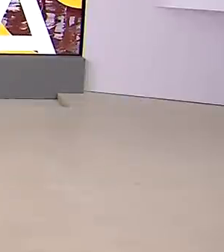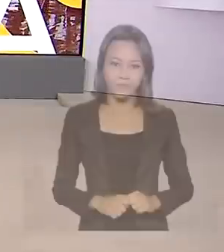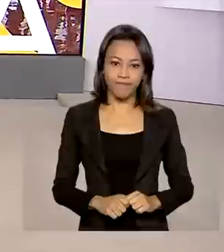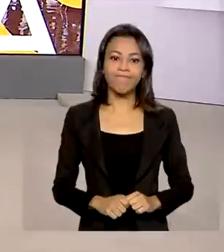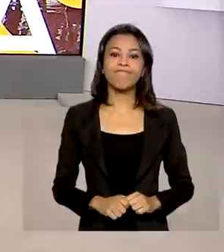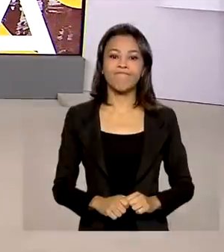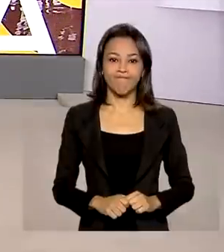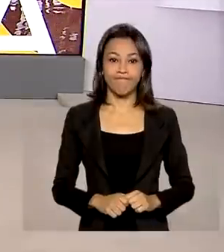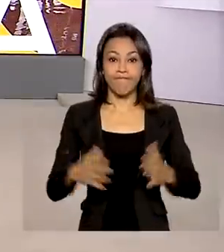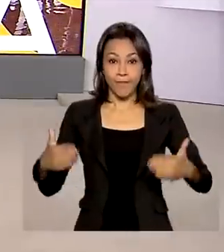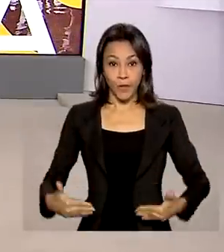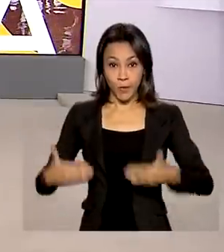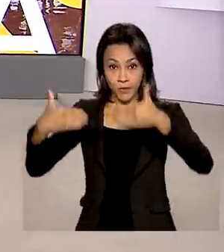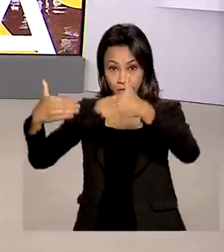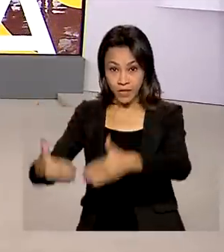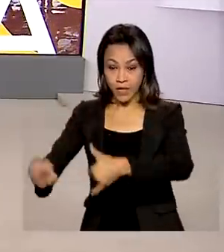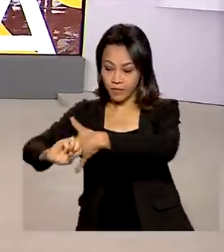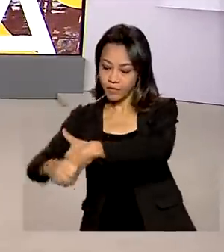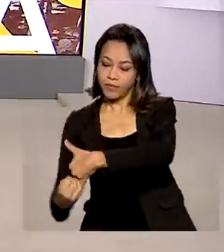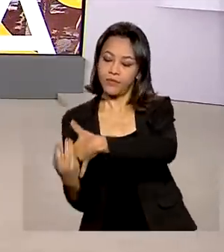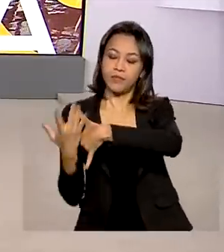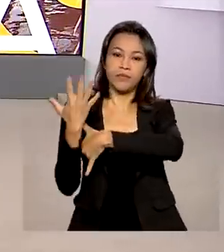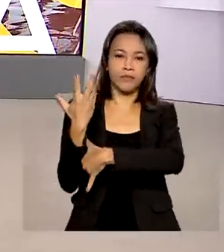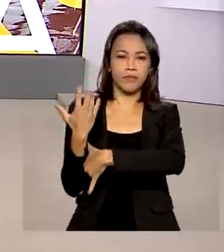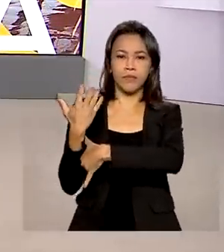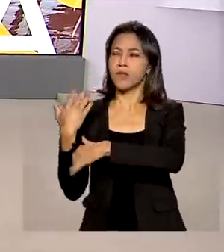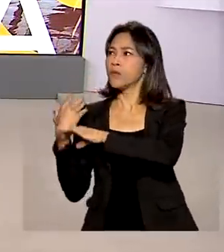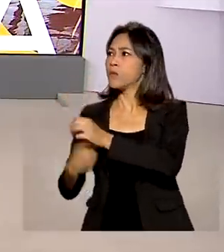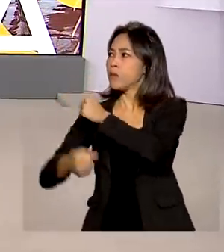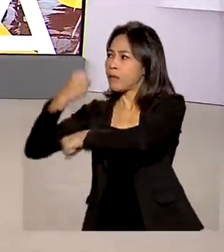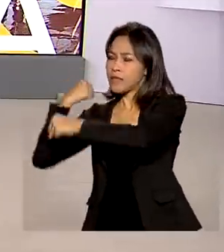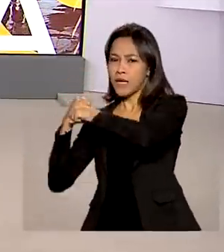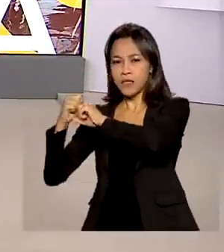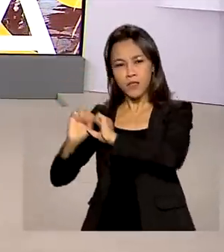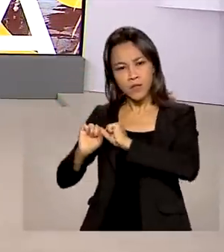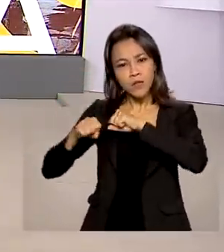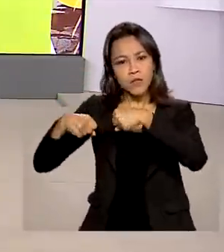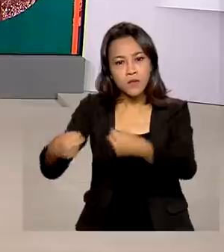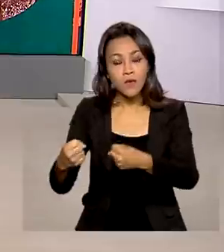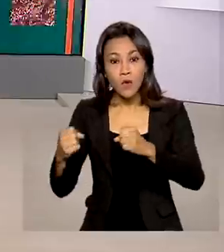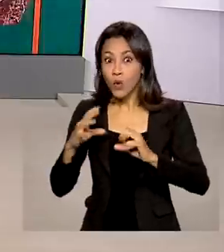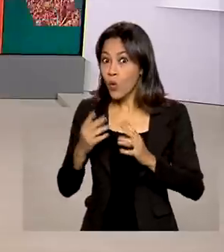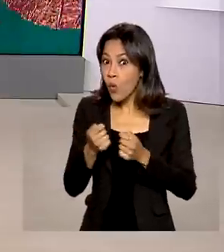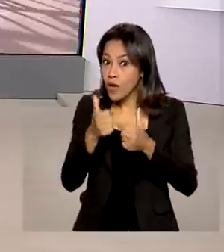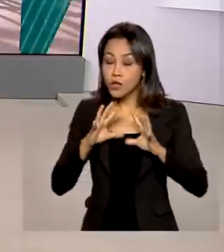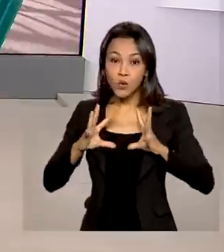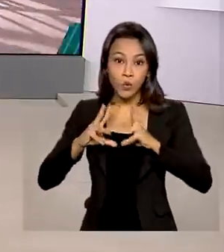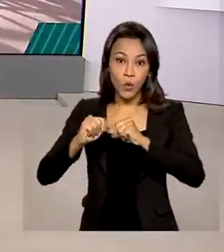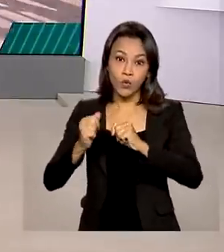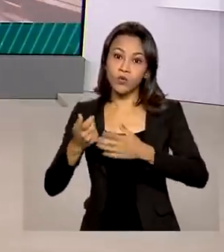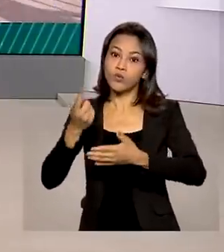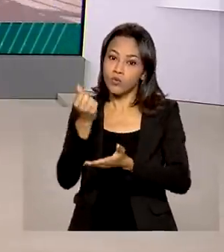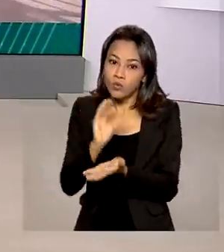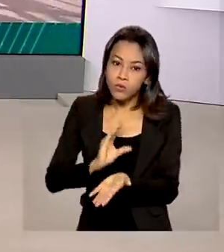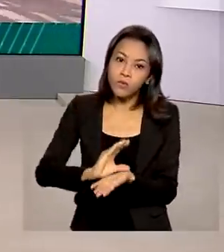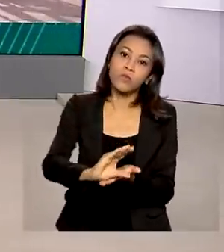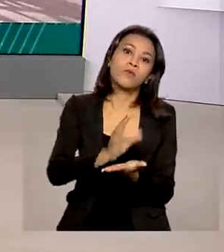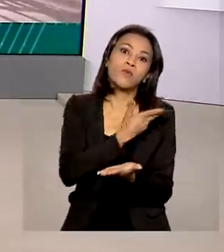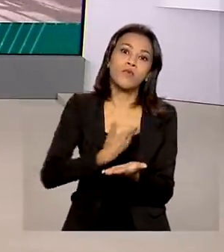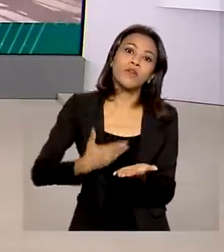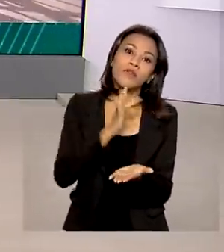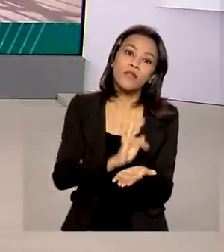O Ministério do Meio Ambiente empenhou, no ano passado, quase a totalidade dos recursos destinados pelo governo federal.